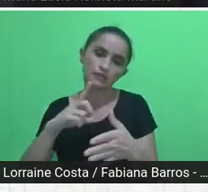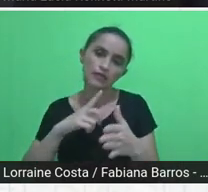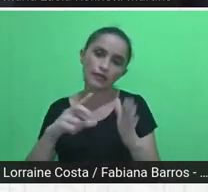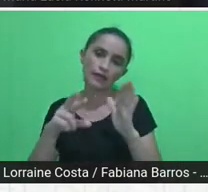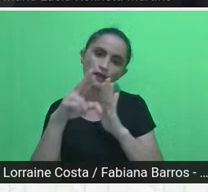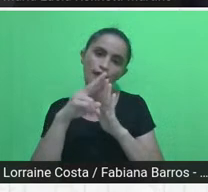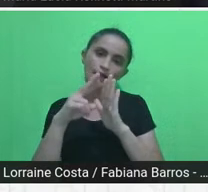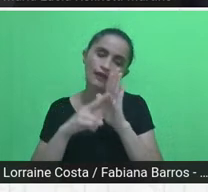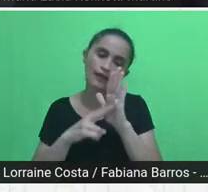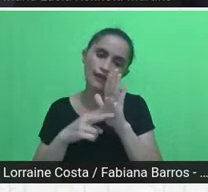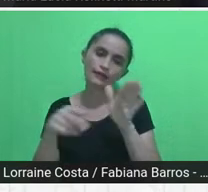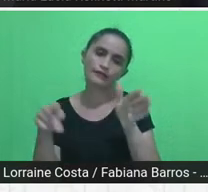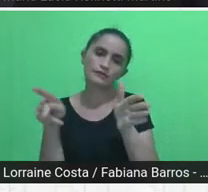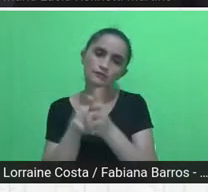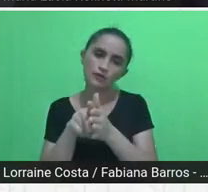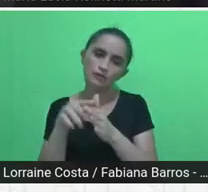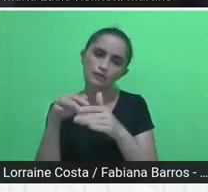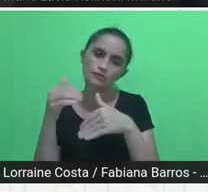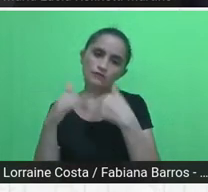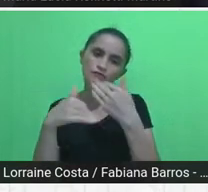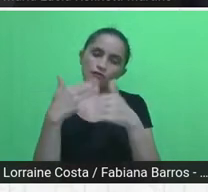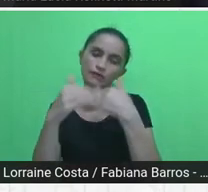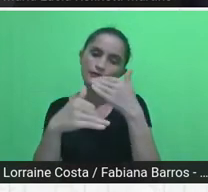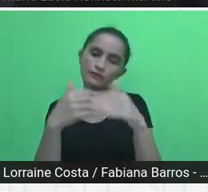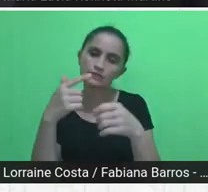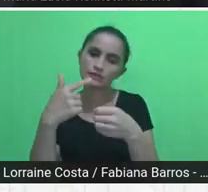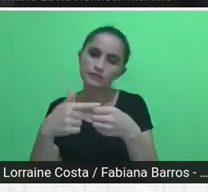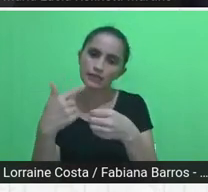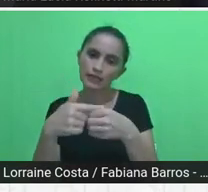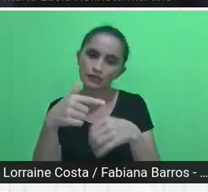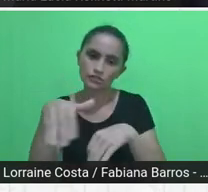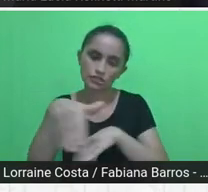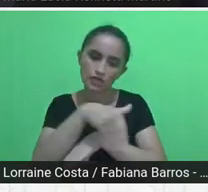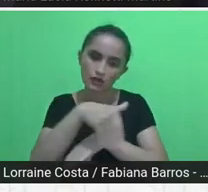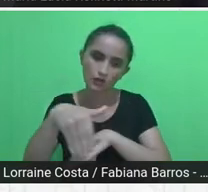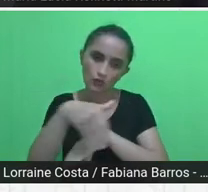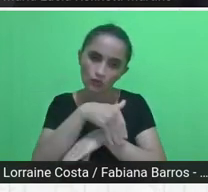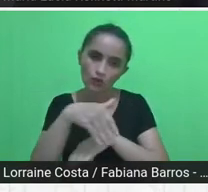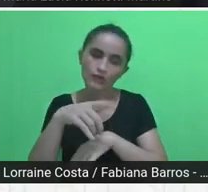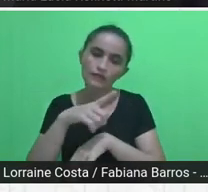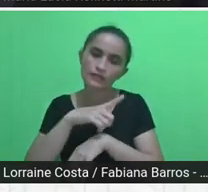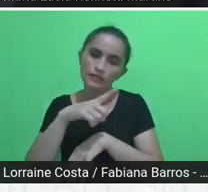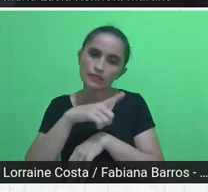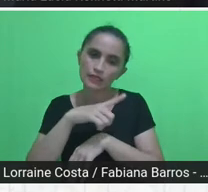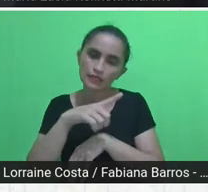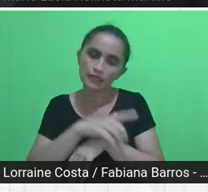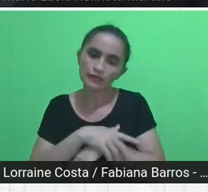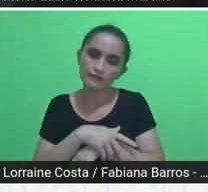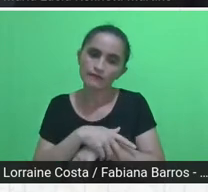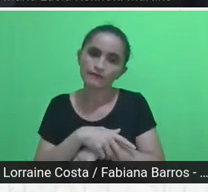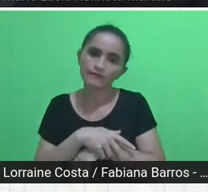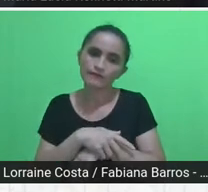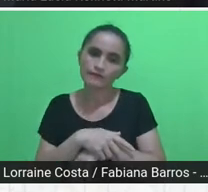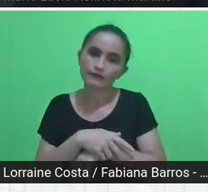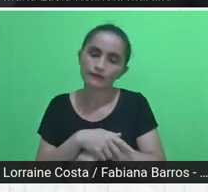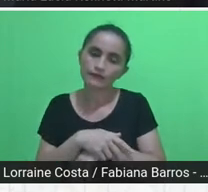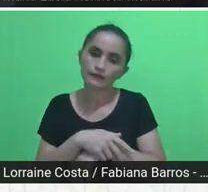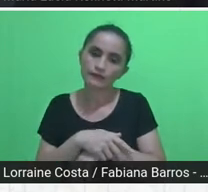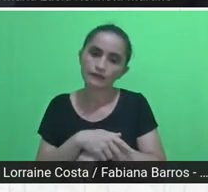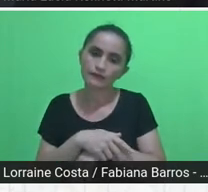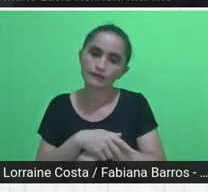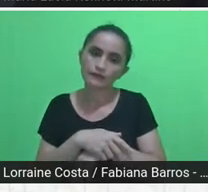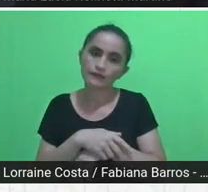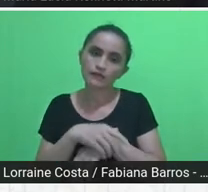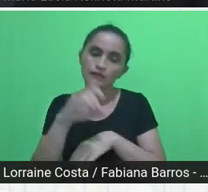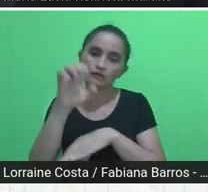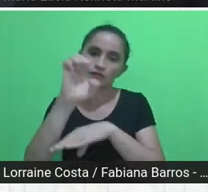desenvolvimento urbano é de natureza do Estado central, quer dizer,